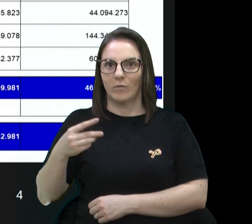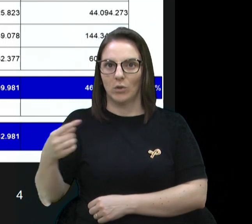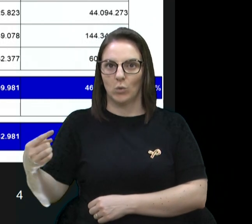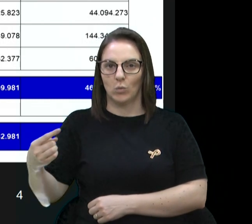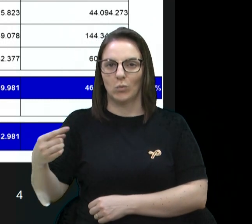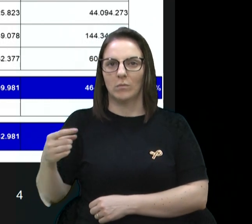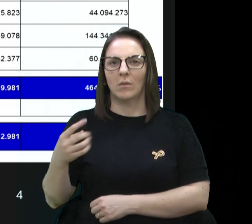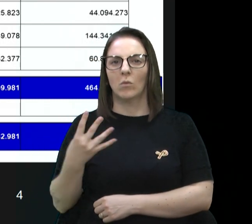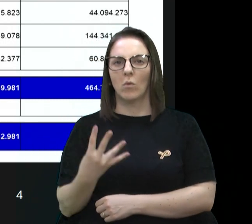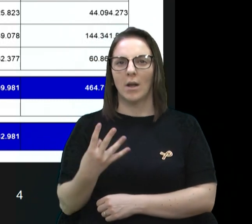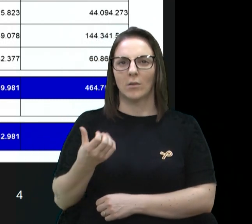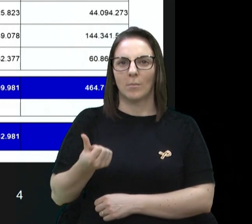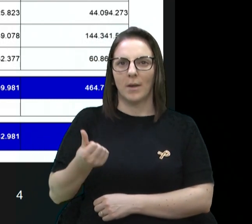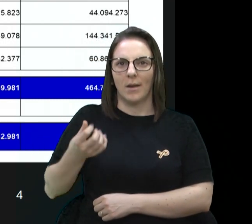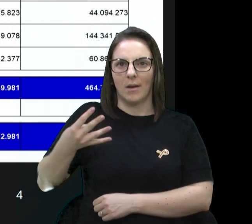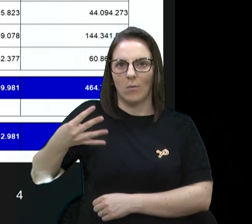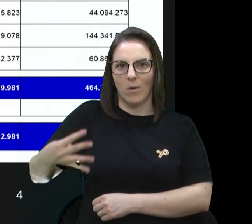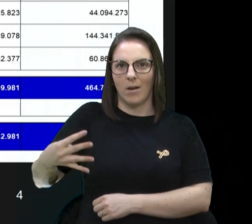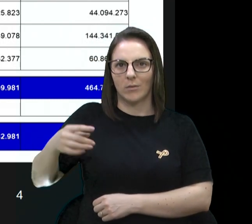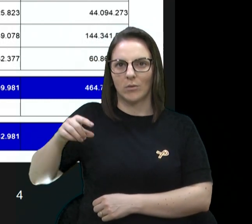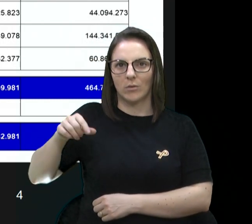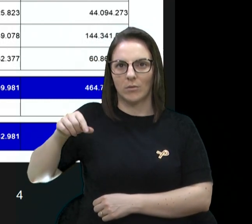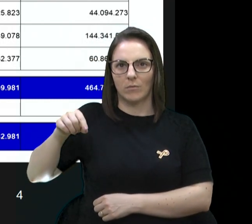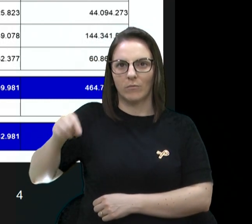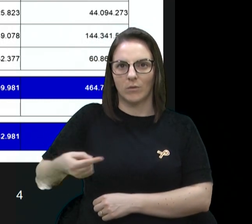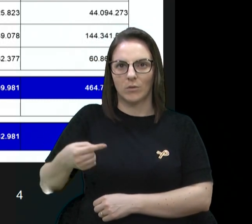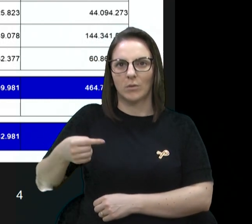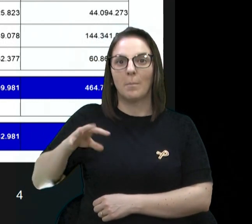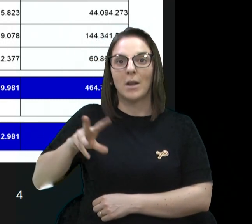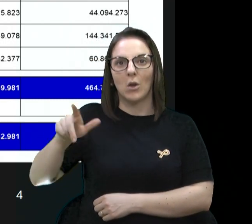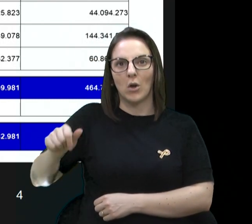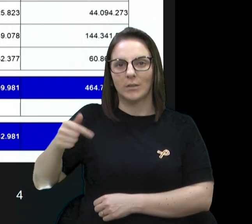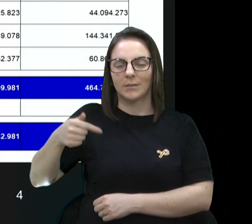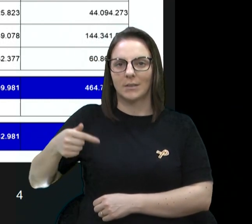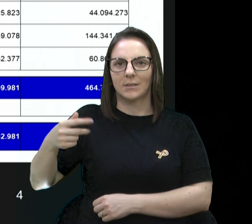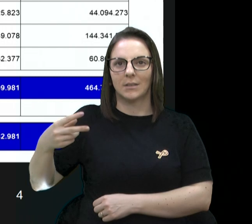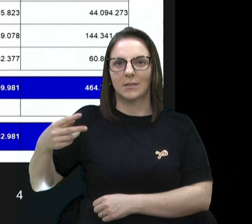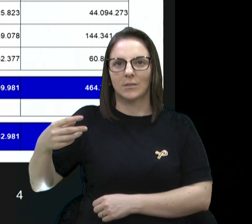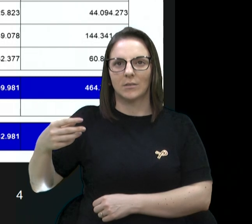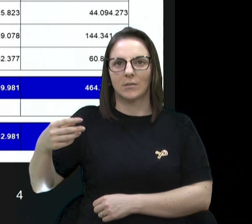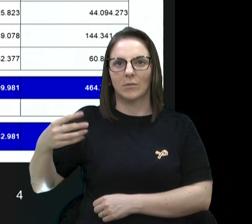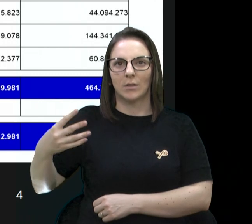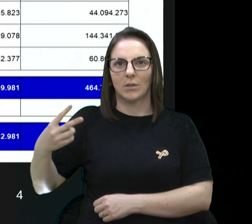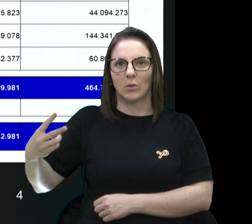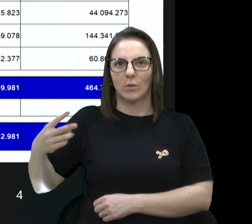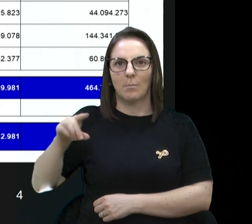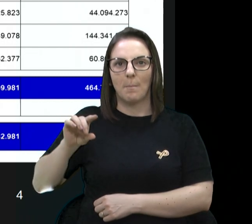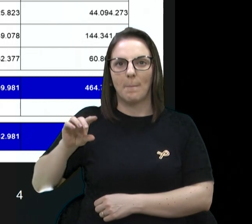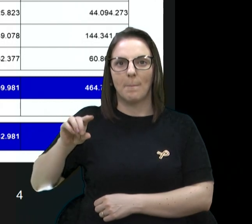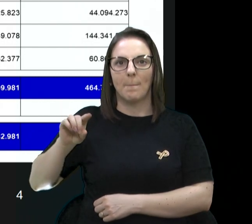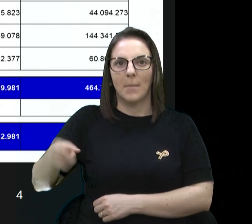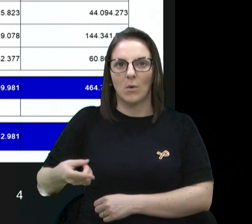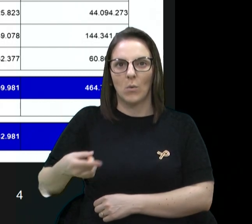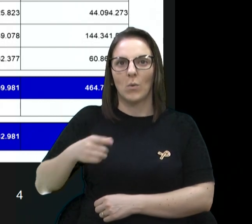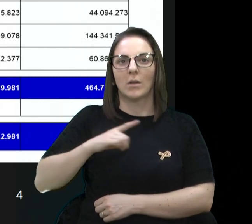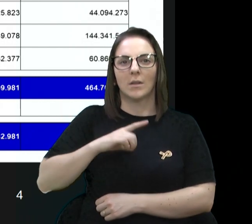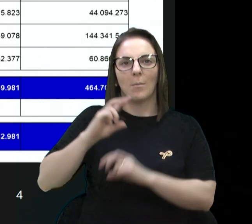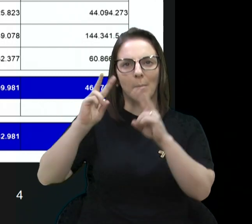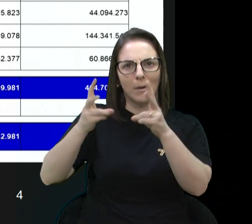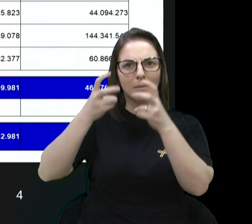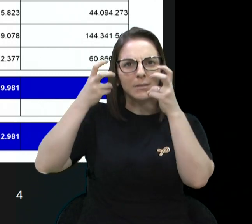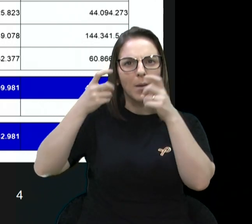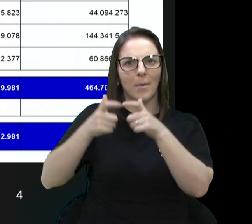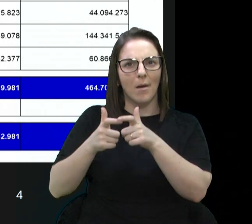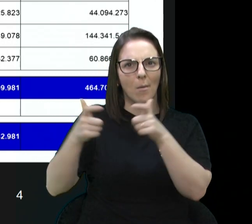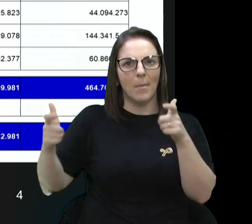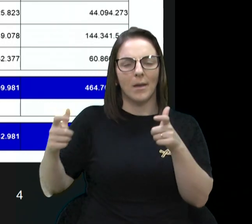464.703.000. Aqui também nota-se um crescimento de 34